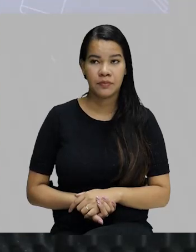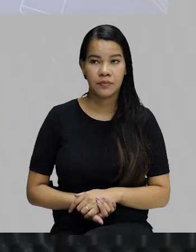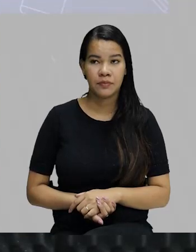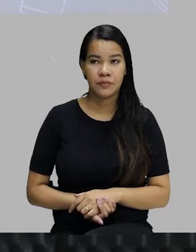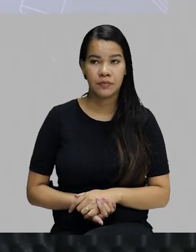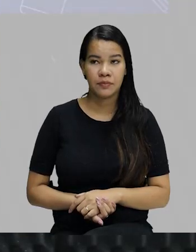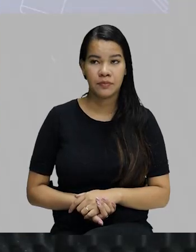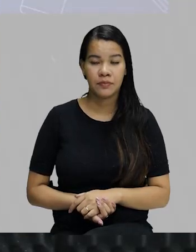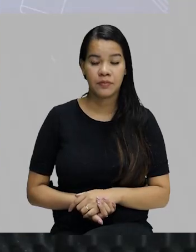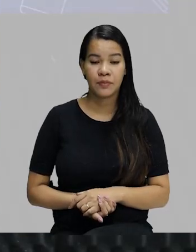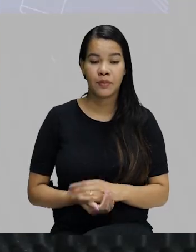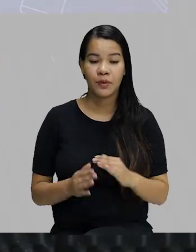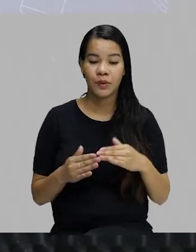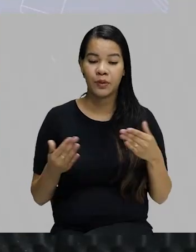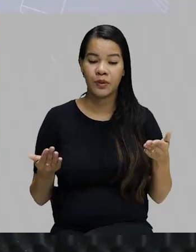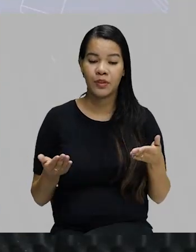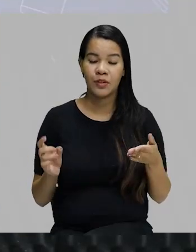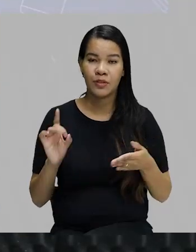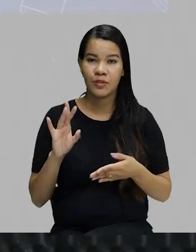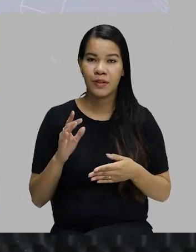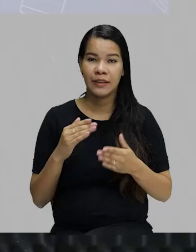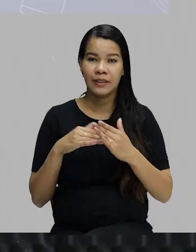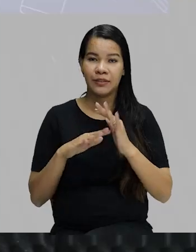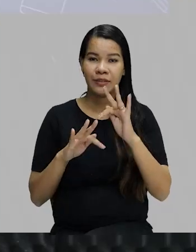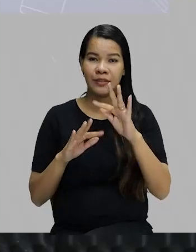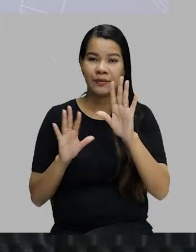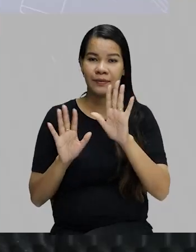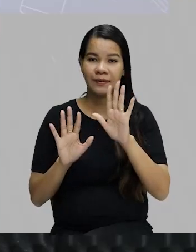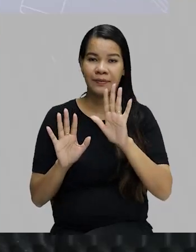Por hoje é só. Hasta luego.